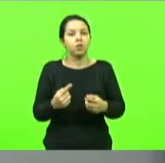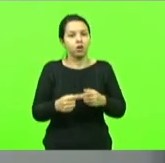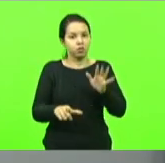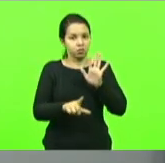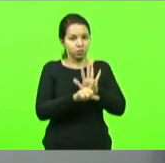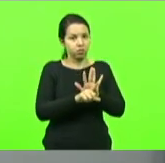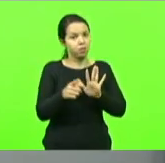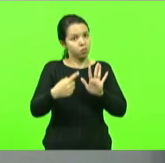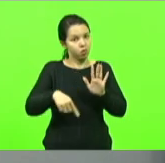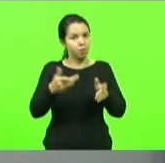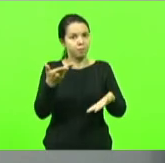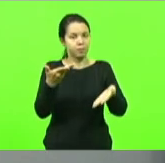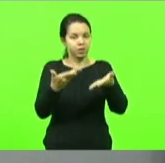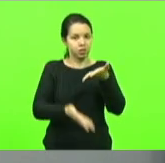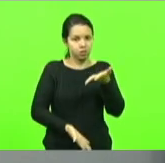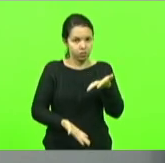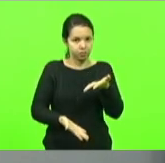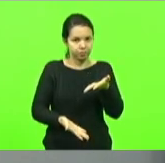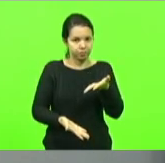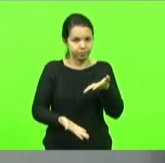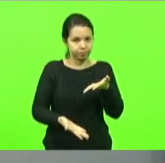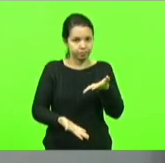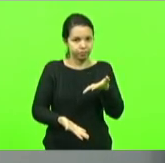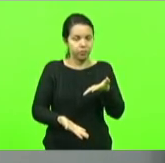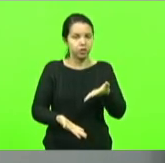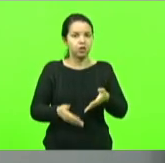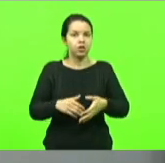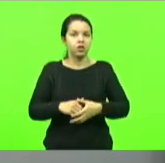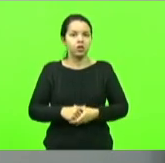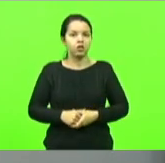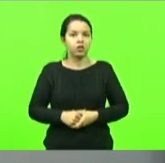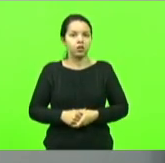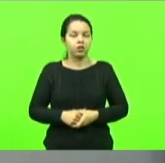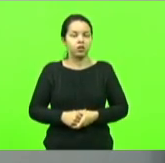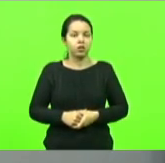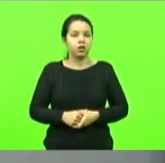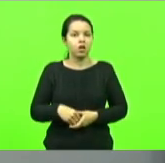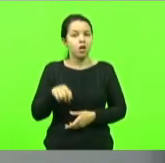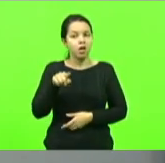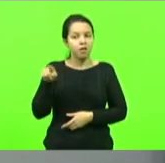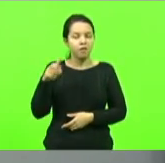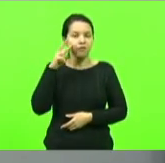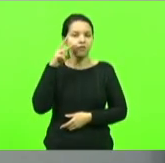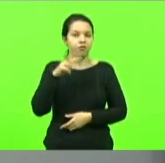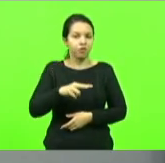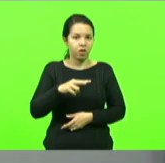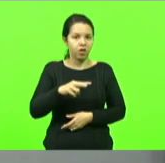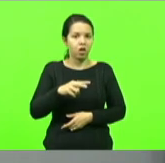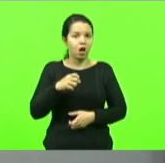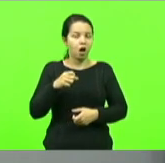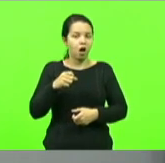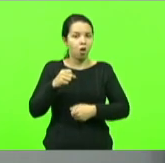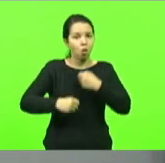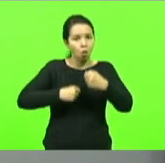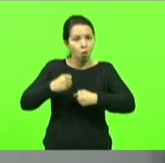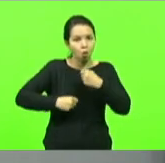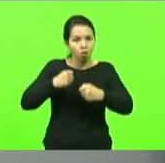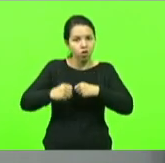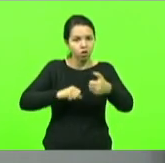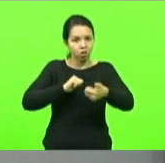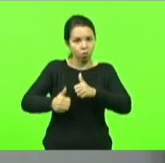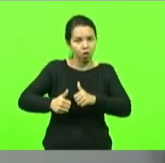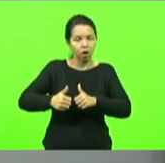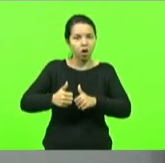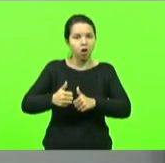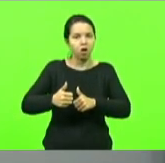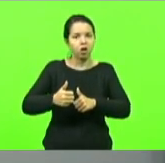perdemos nós perdemos e quem vê essa corrida de cachorro que são os galgos